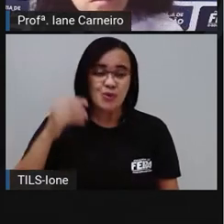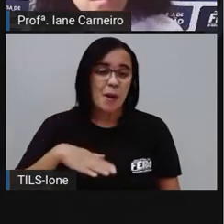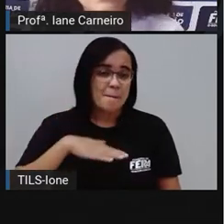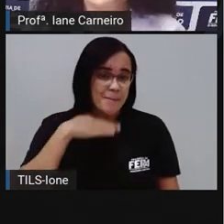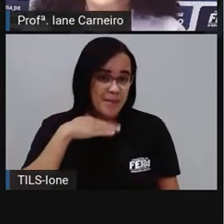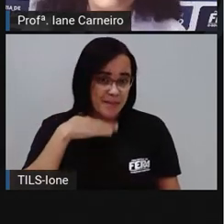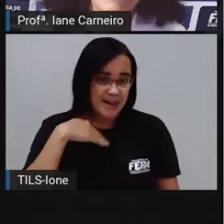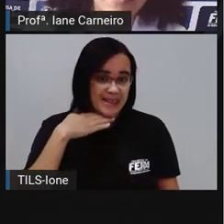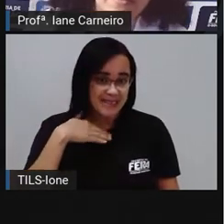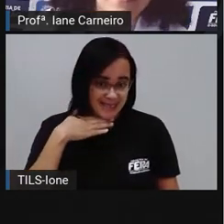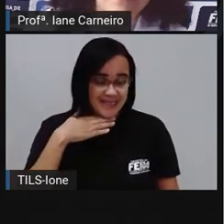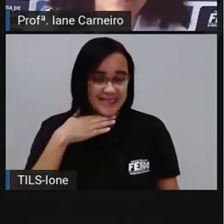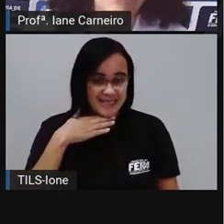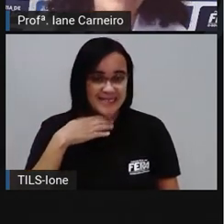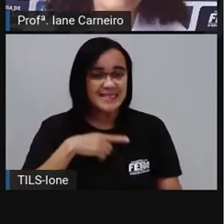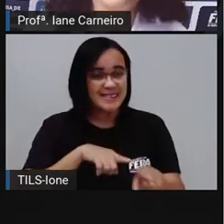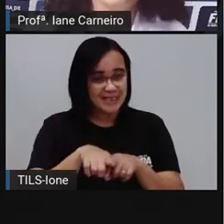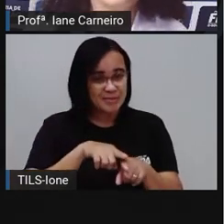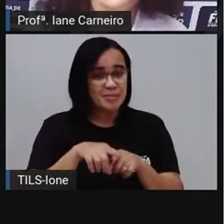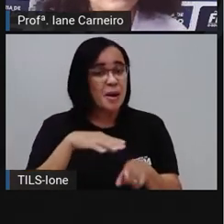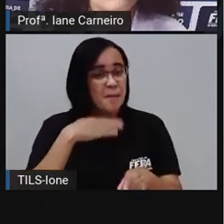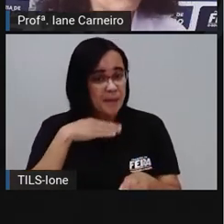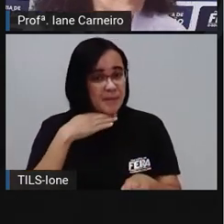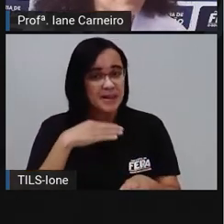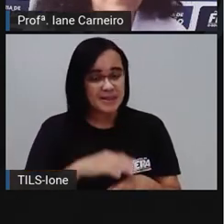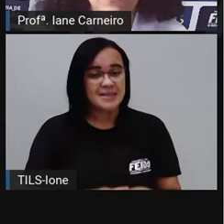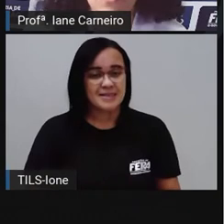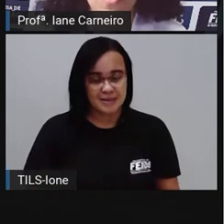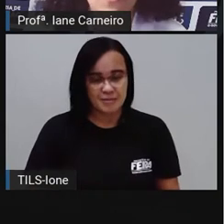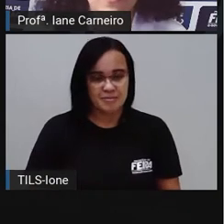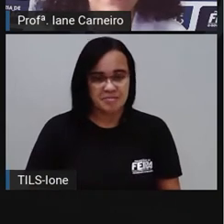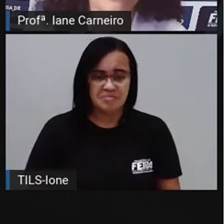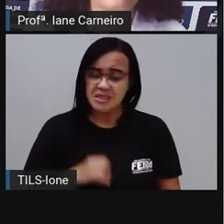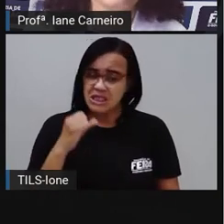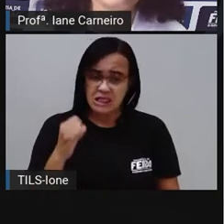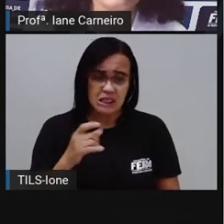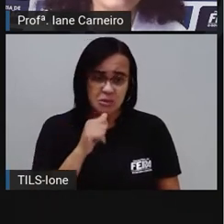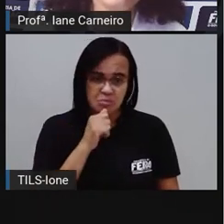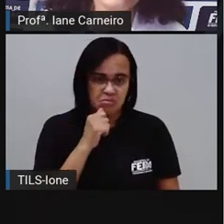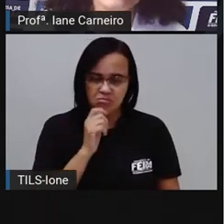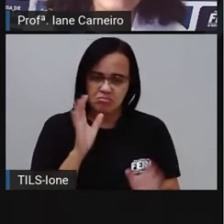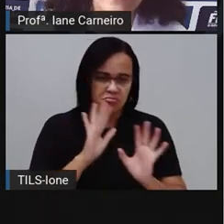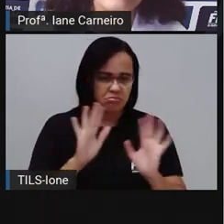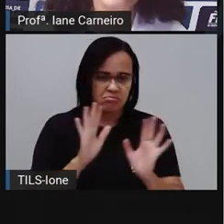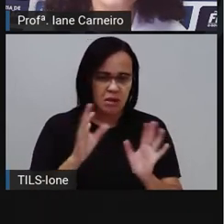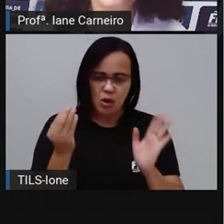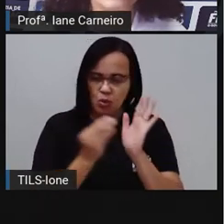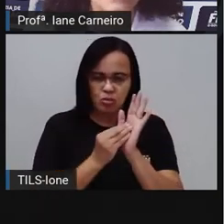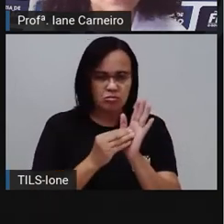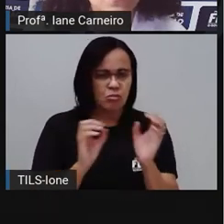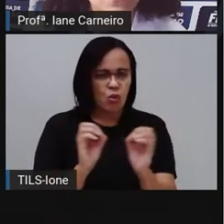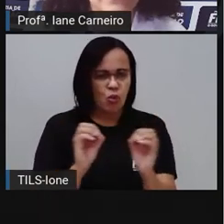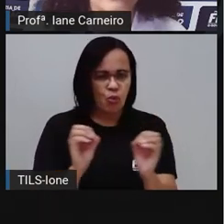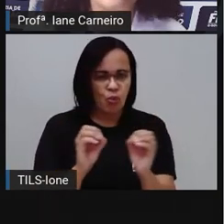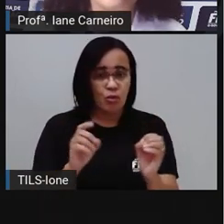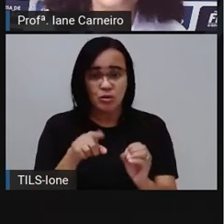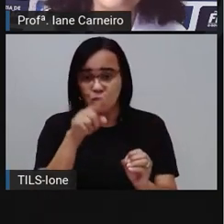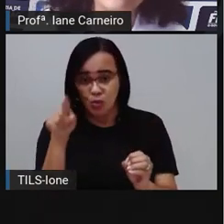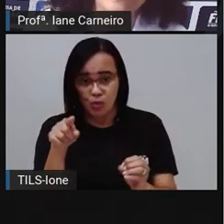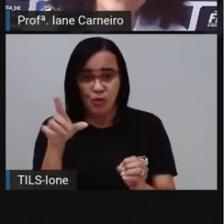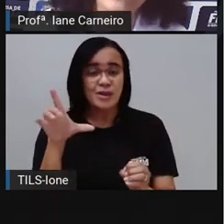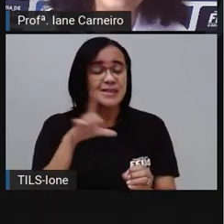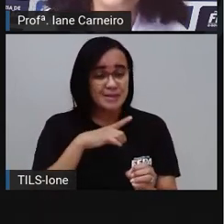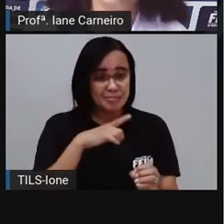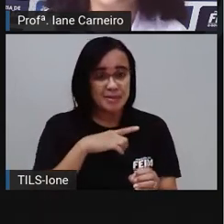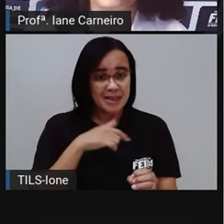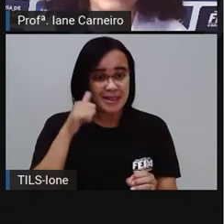irmãos da mamãe, tá bom? Se não tiver, não coloca. Do outro lado, a gente vai fazer a mesma coisa. Os nossos